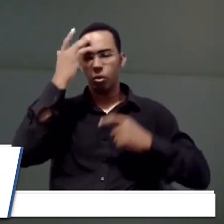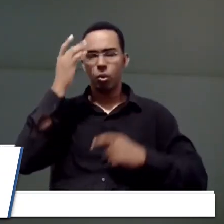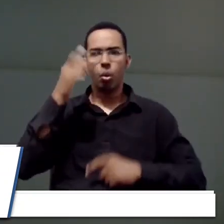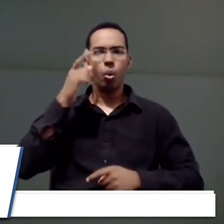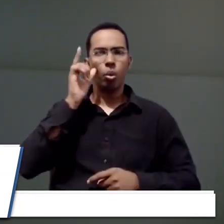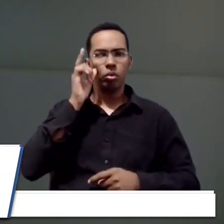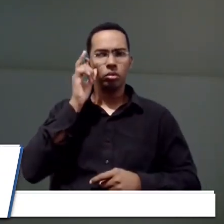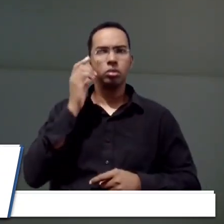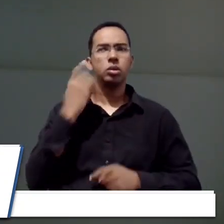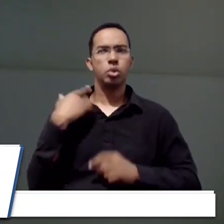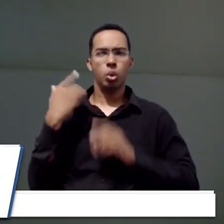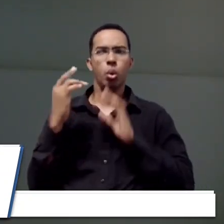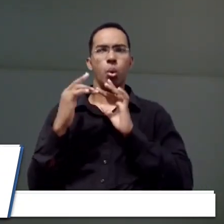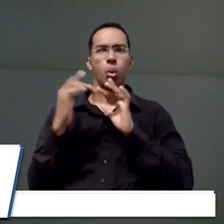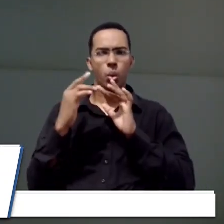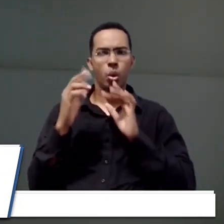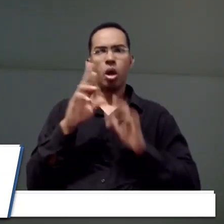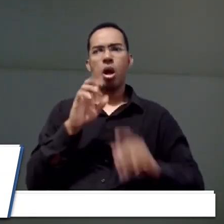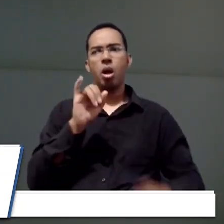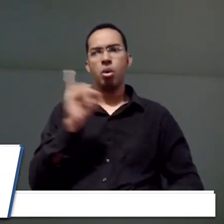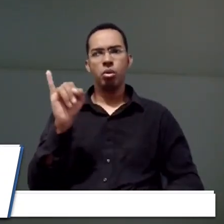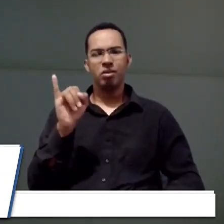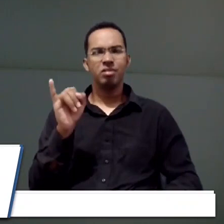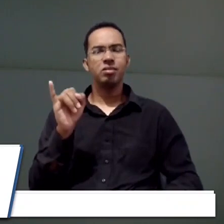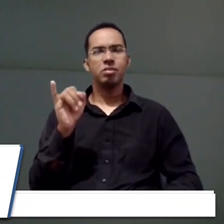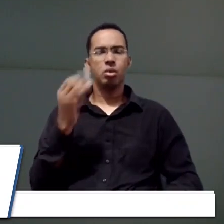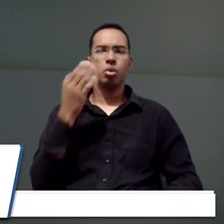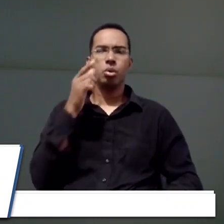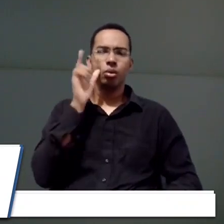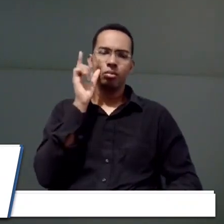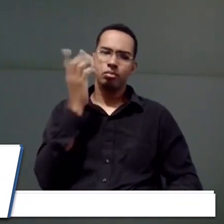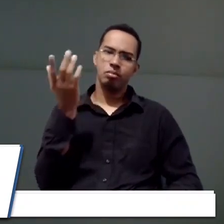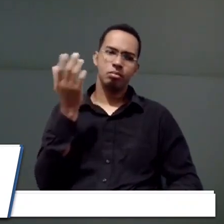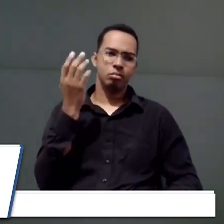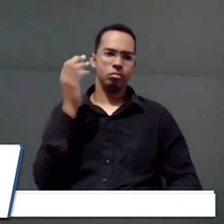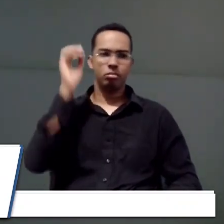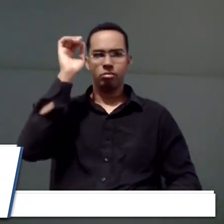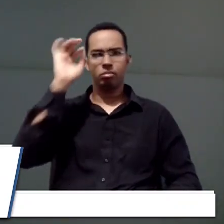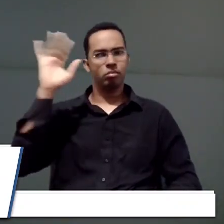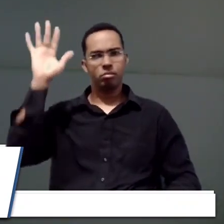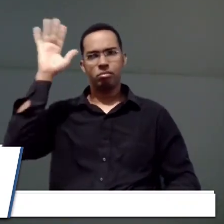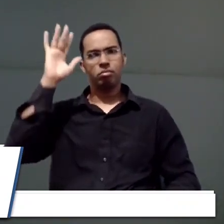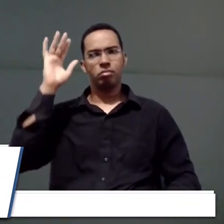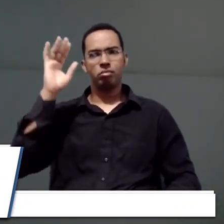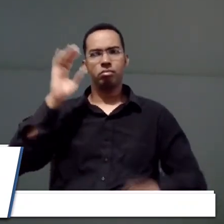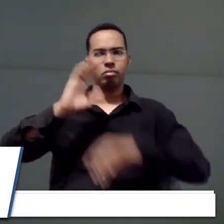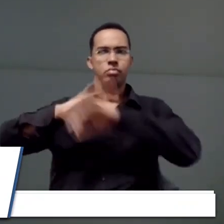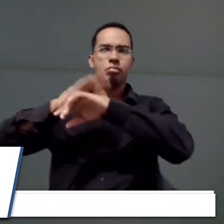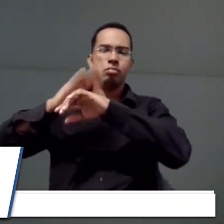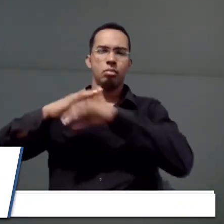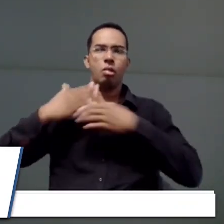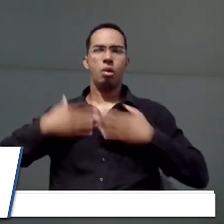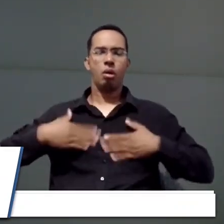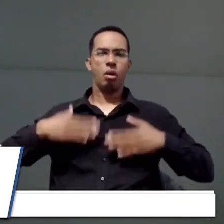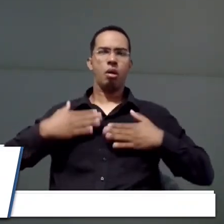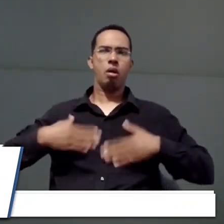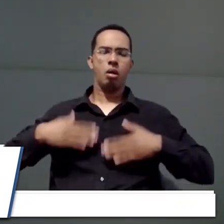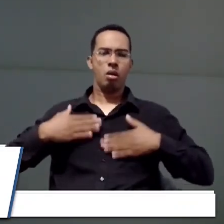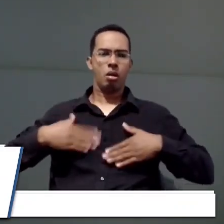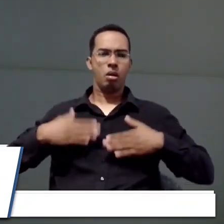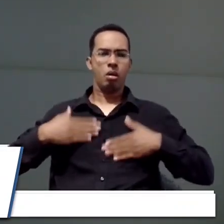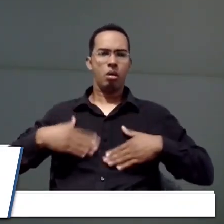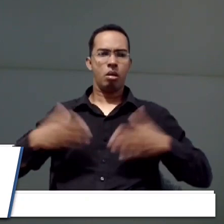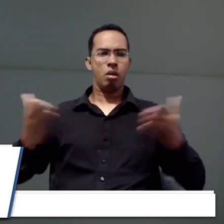tentei um contato com o Rui Engraça ontem, imagino que ele devia estar no seu repouso lá do lar no